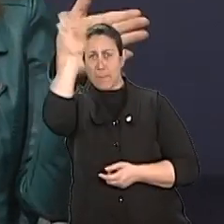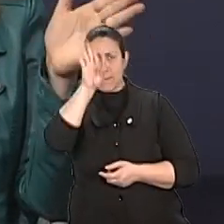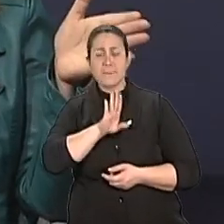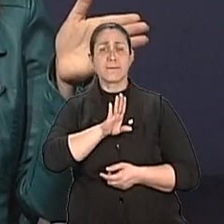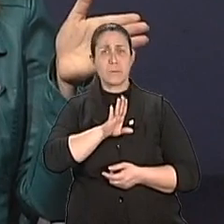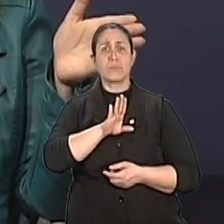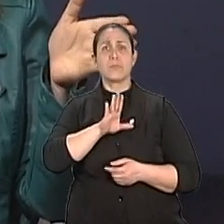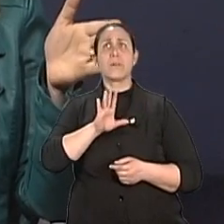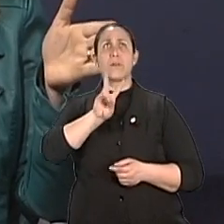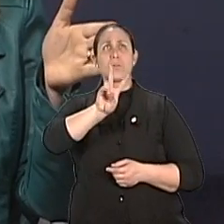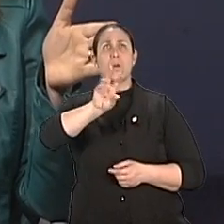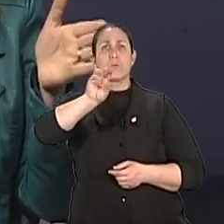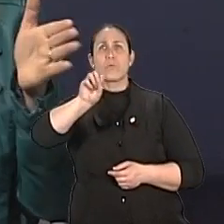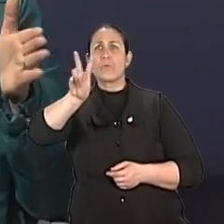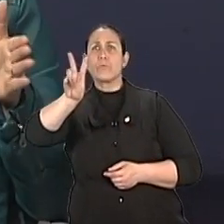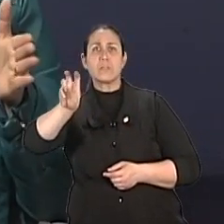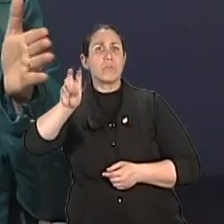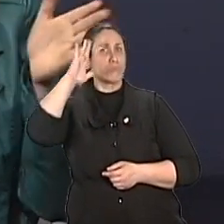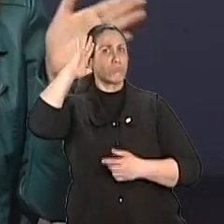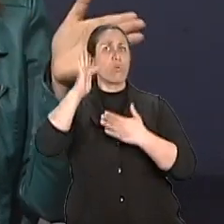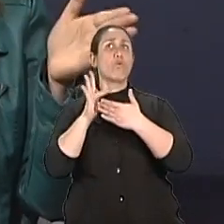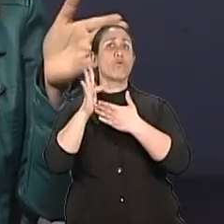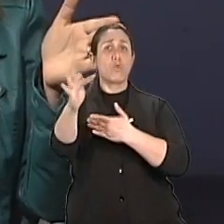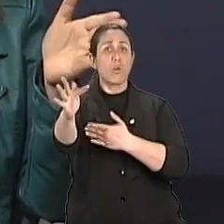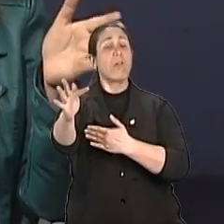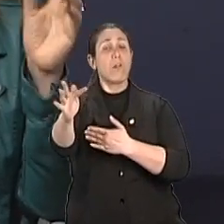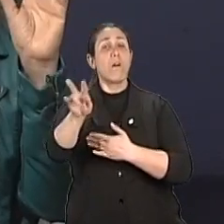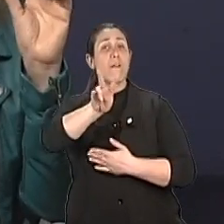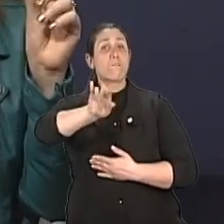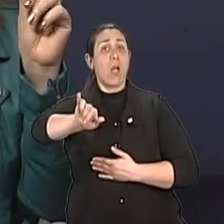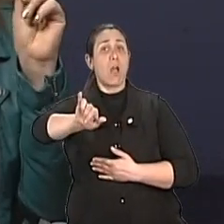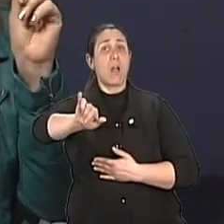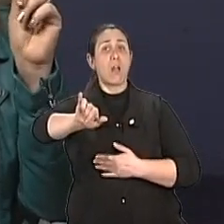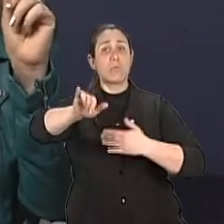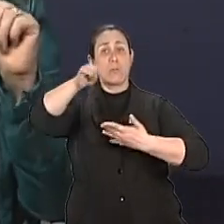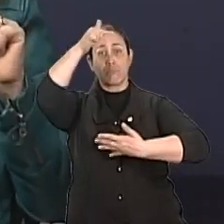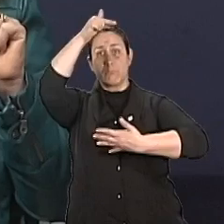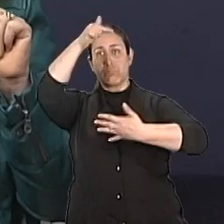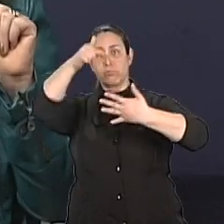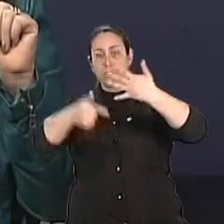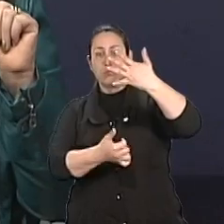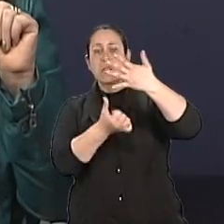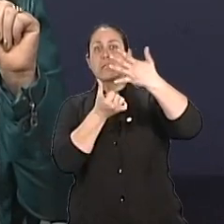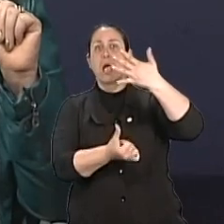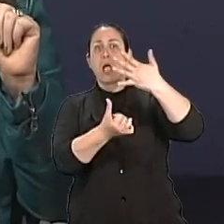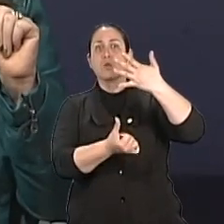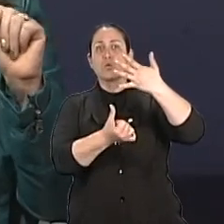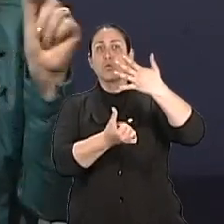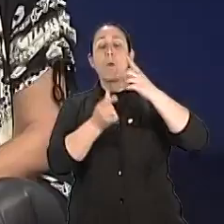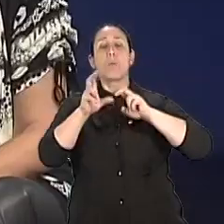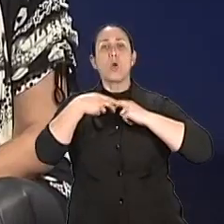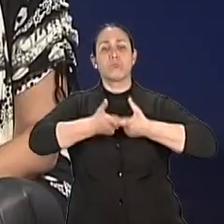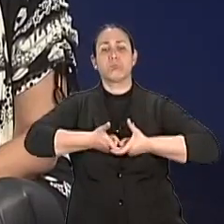prevê que em 2025 ele entre no sexto lugar no ranking mundial de pessoas idosas. De terceira idade. Ou seja,